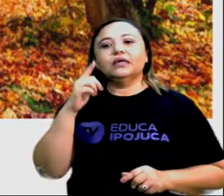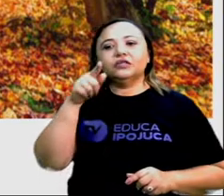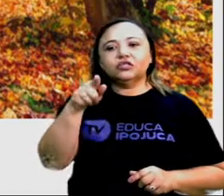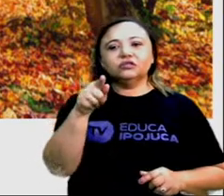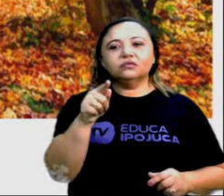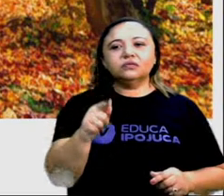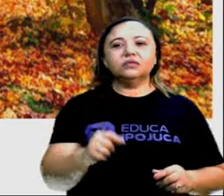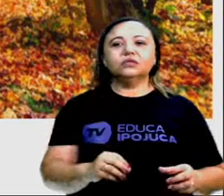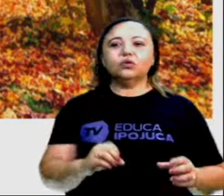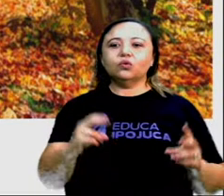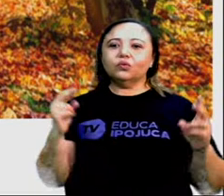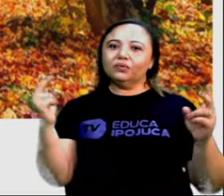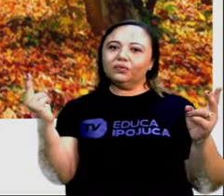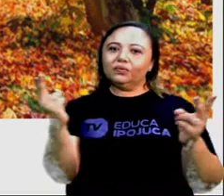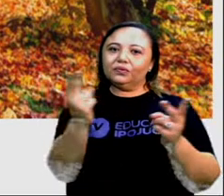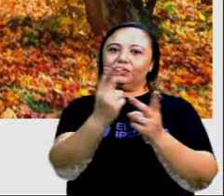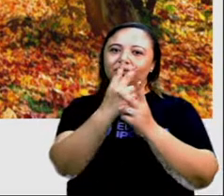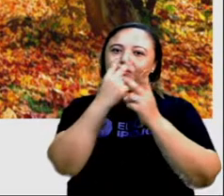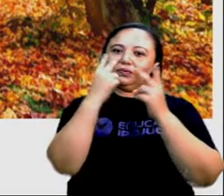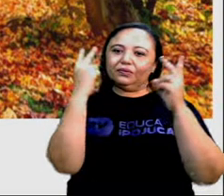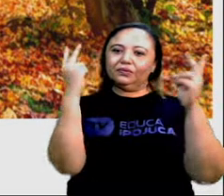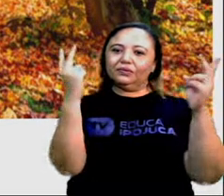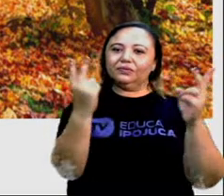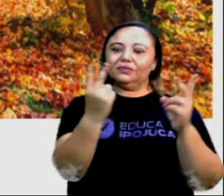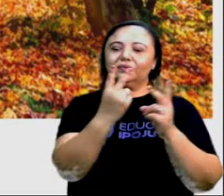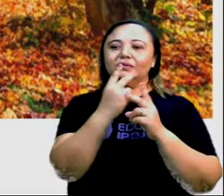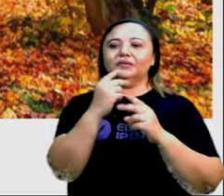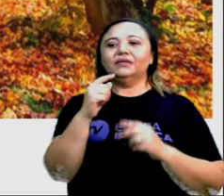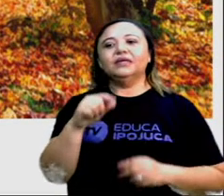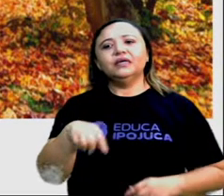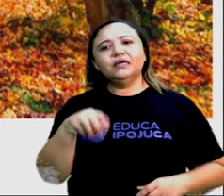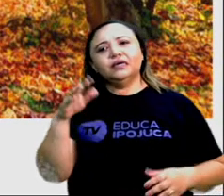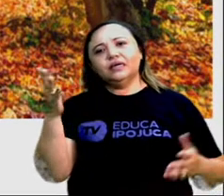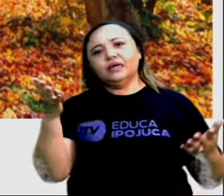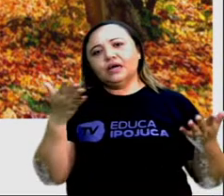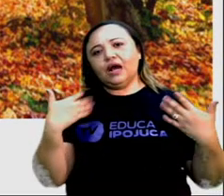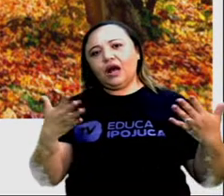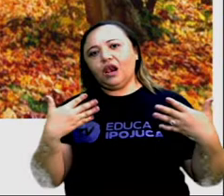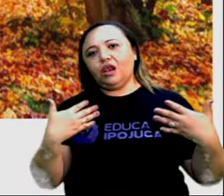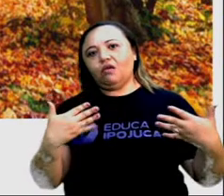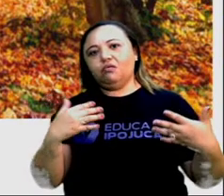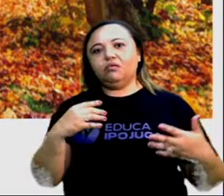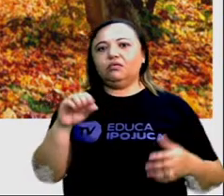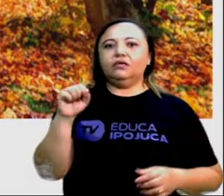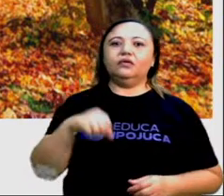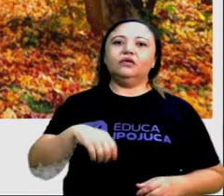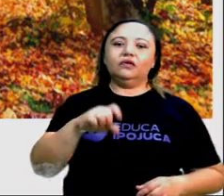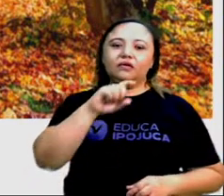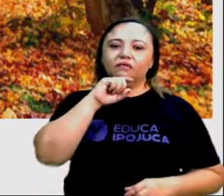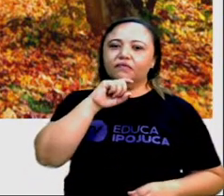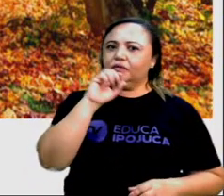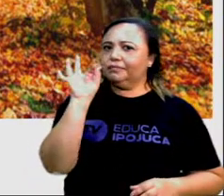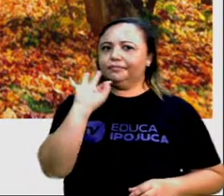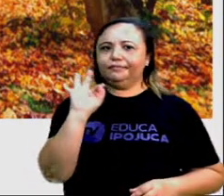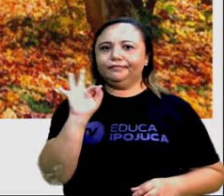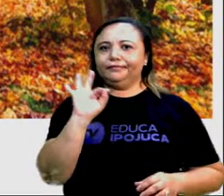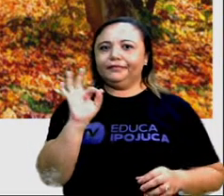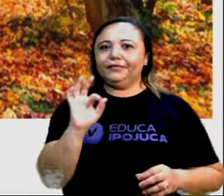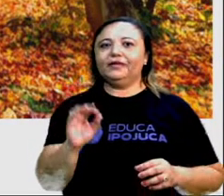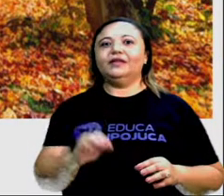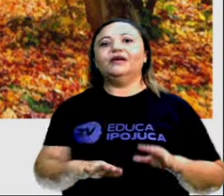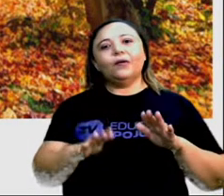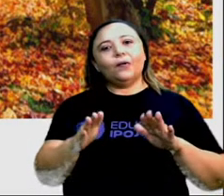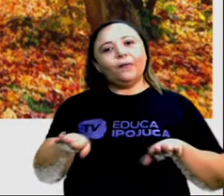caracteriza pela temperatura amena. A temperatura não fica nem muito calor, nem muito frio. O tempo mais fresco, queda das